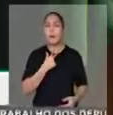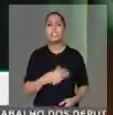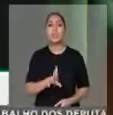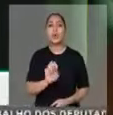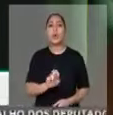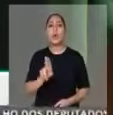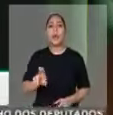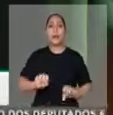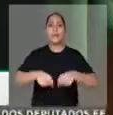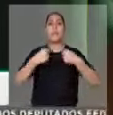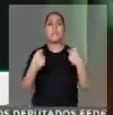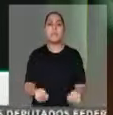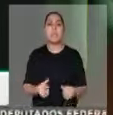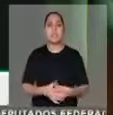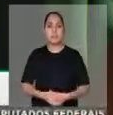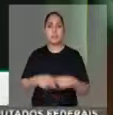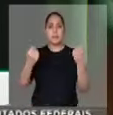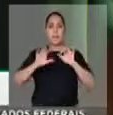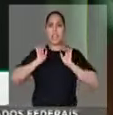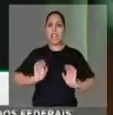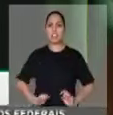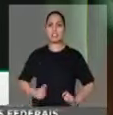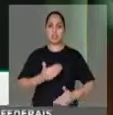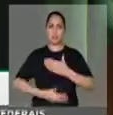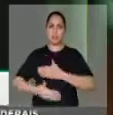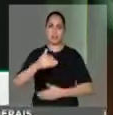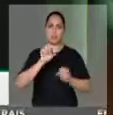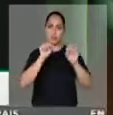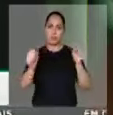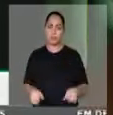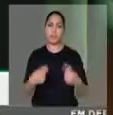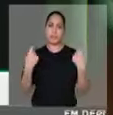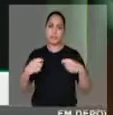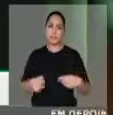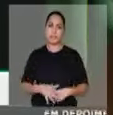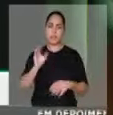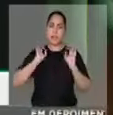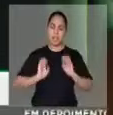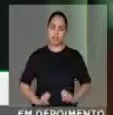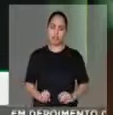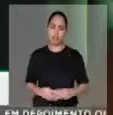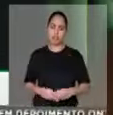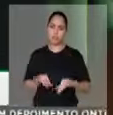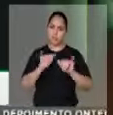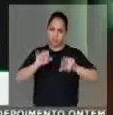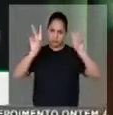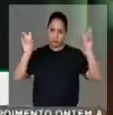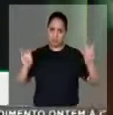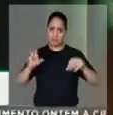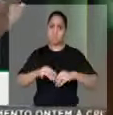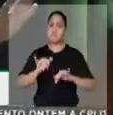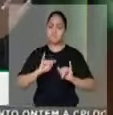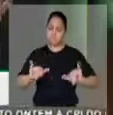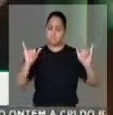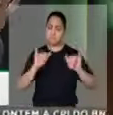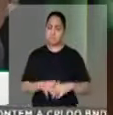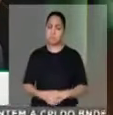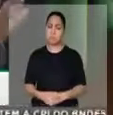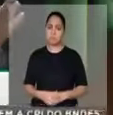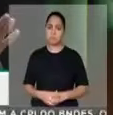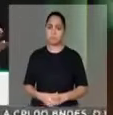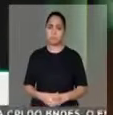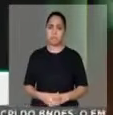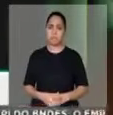ética que deve mover qualquer pessoa à frente de um poder. É disso que a gente está falando. A gente perde